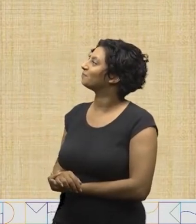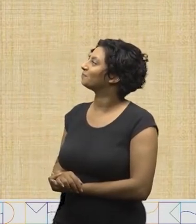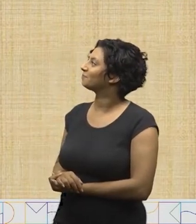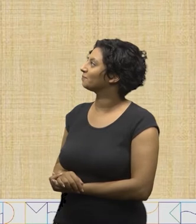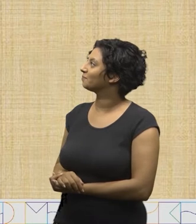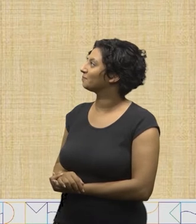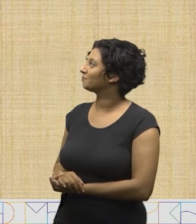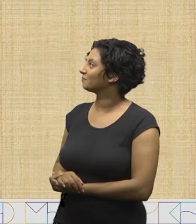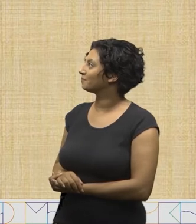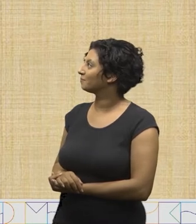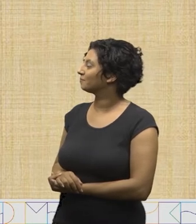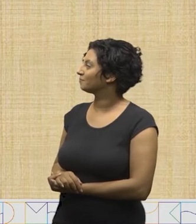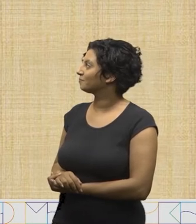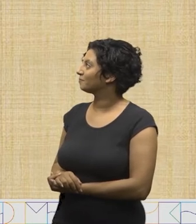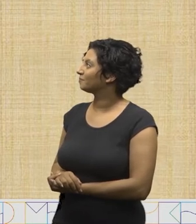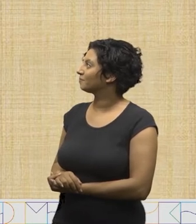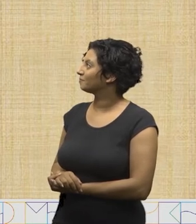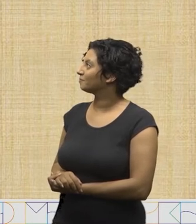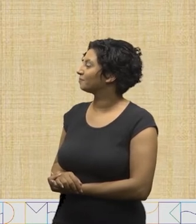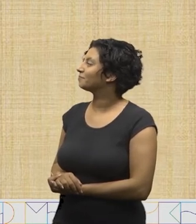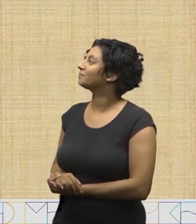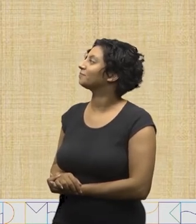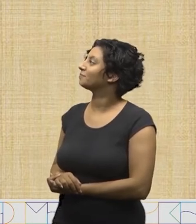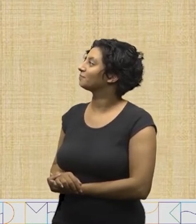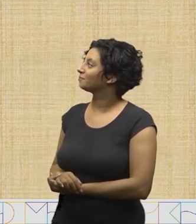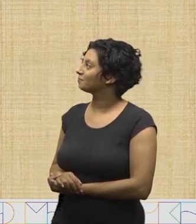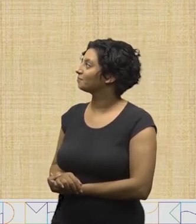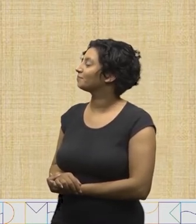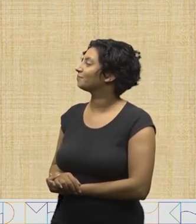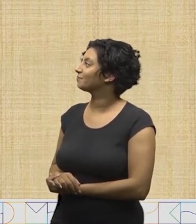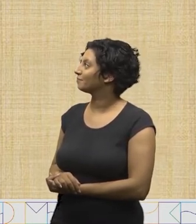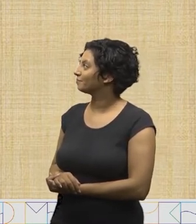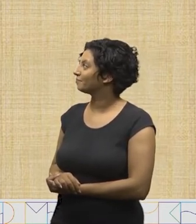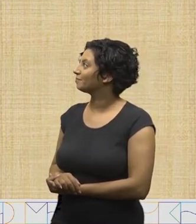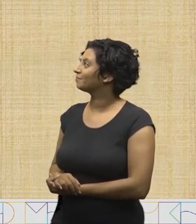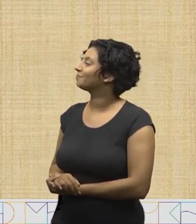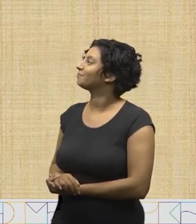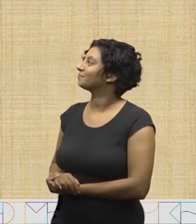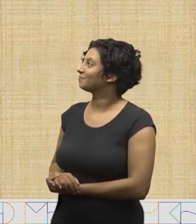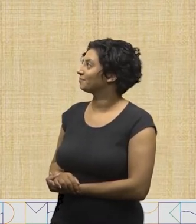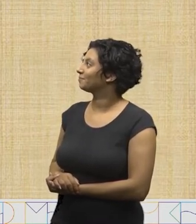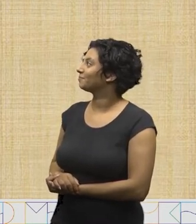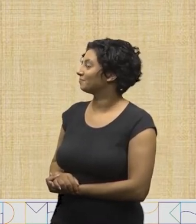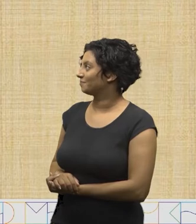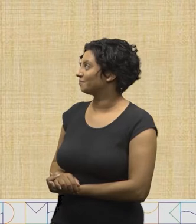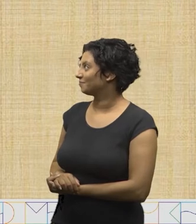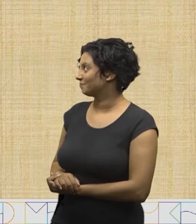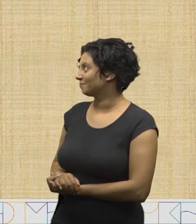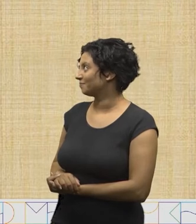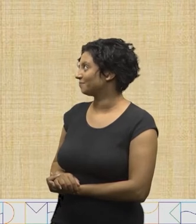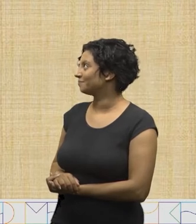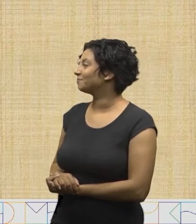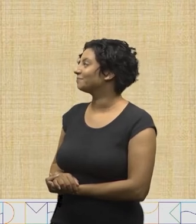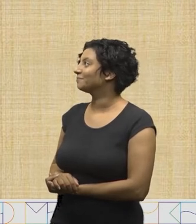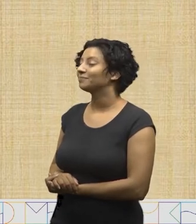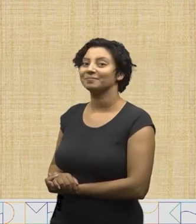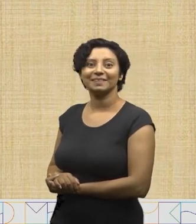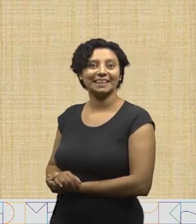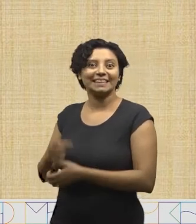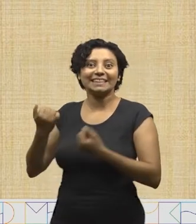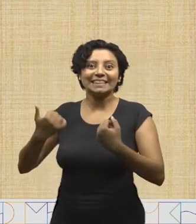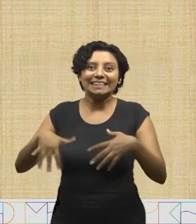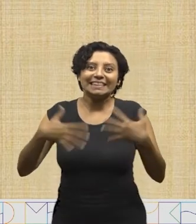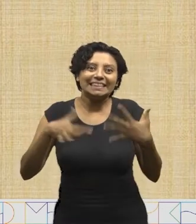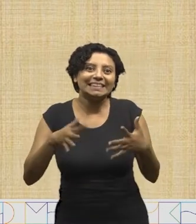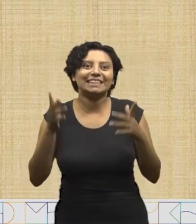Aranha, arranha-arrã. Aranha-aranha. Nem aranha-arranha-arrã. Nem aranha-arranha-aranha.